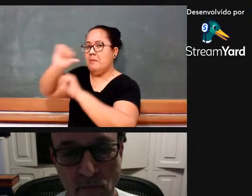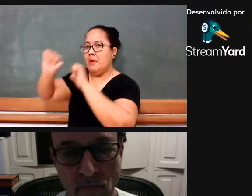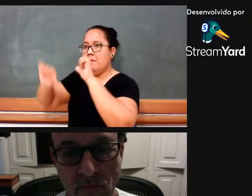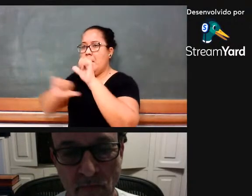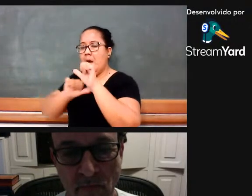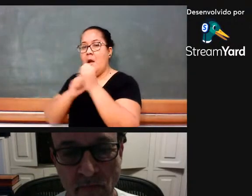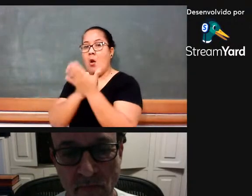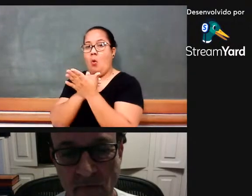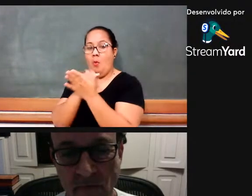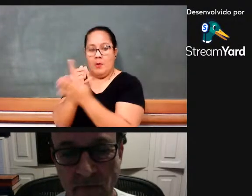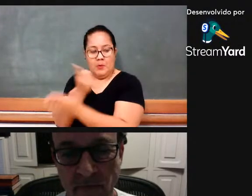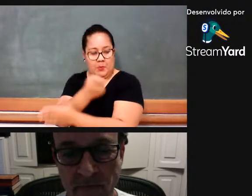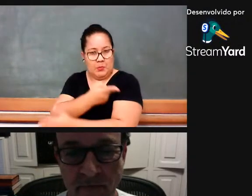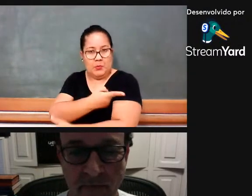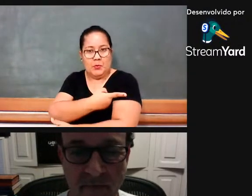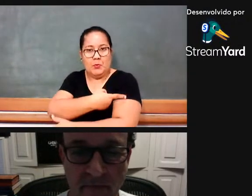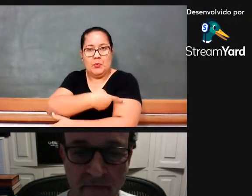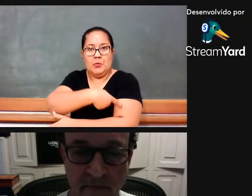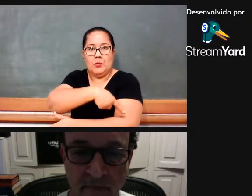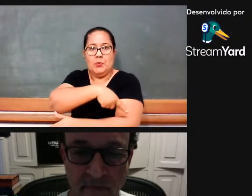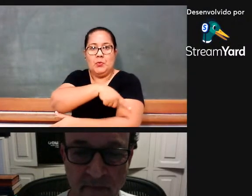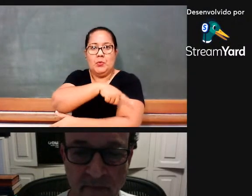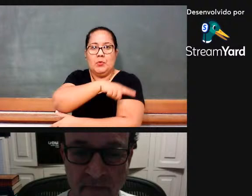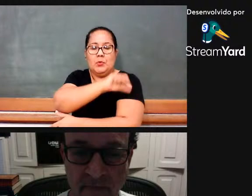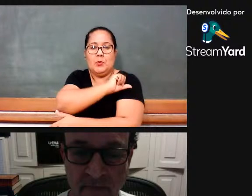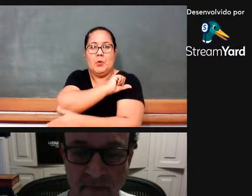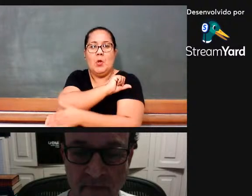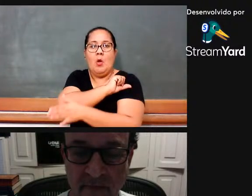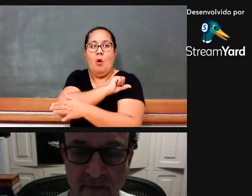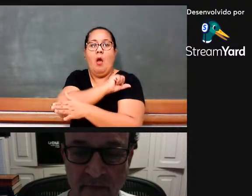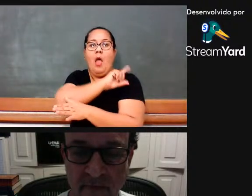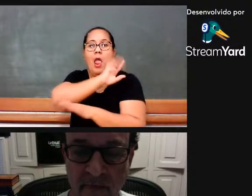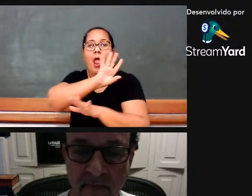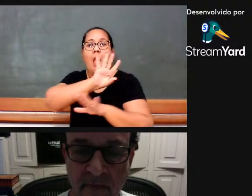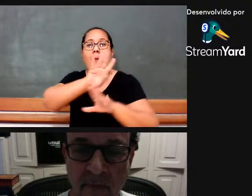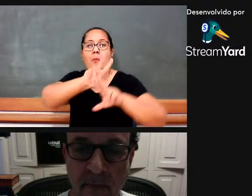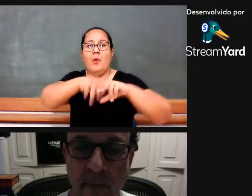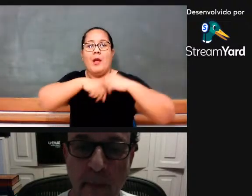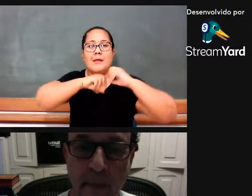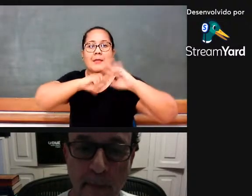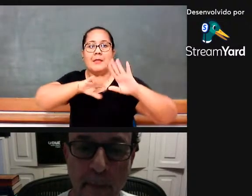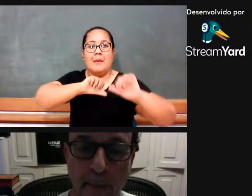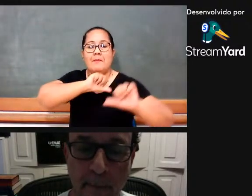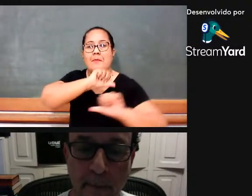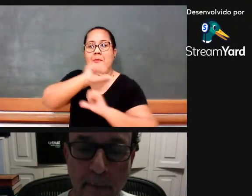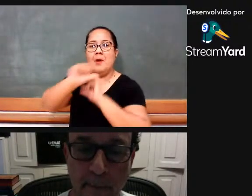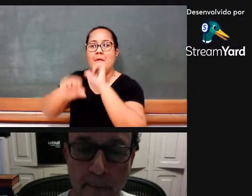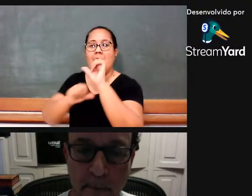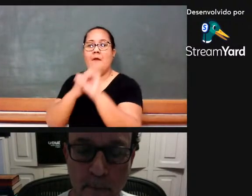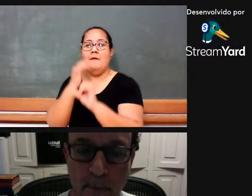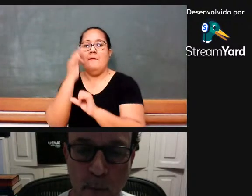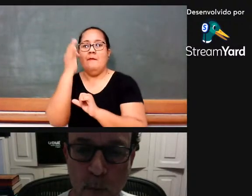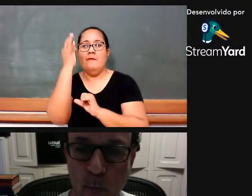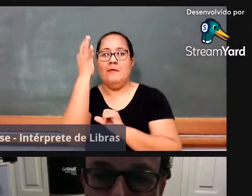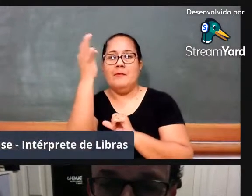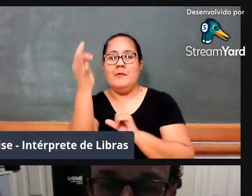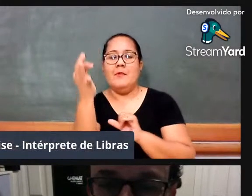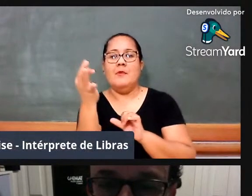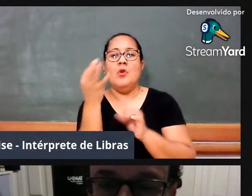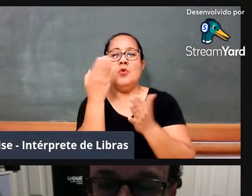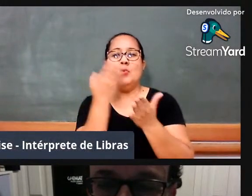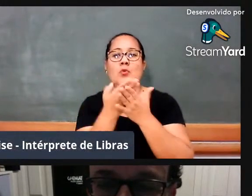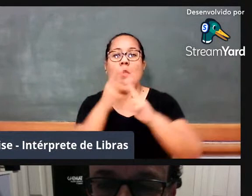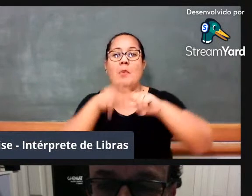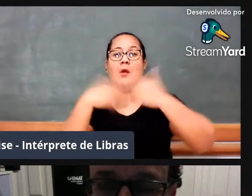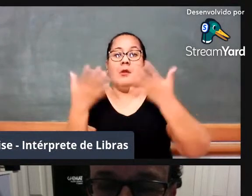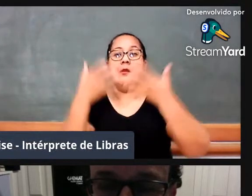iniciais de uma aprendizagem, uma abordagem no ensino de matemática para os anos posteriores, considerando o que o senhor